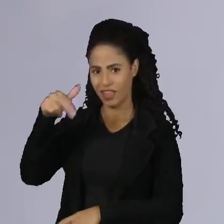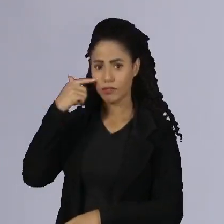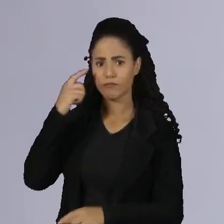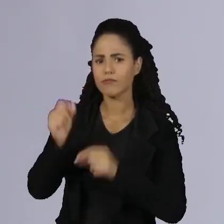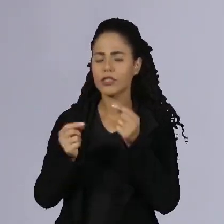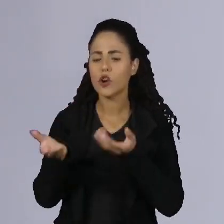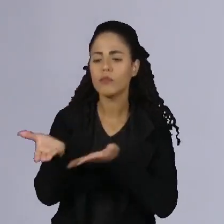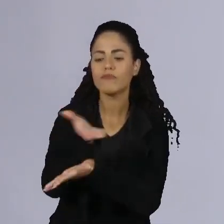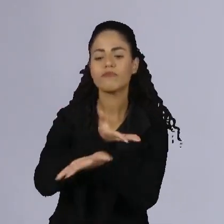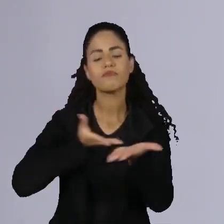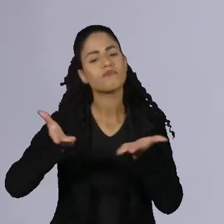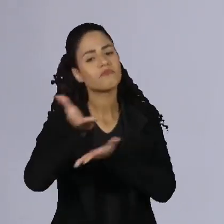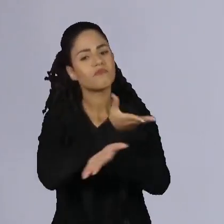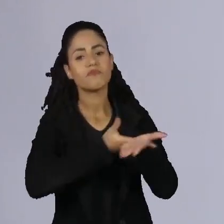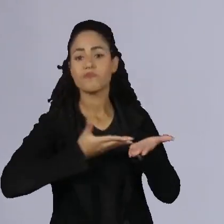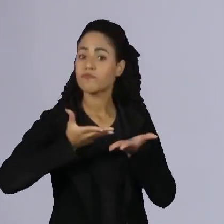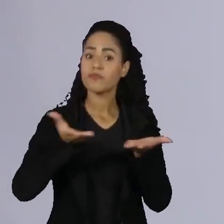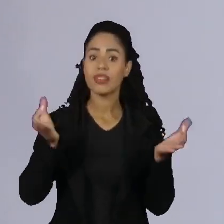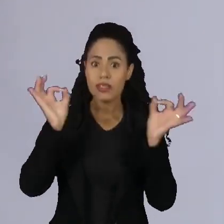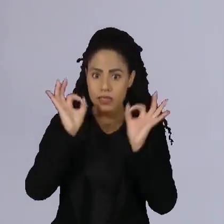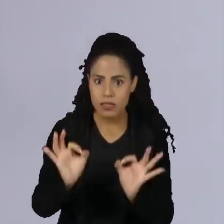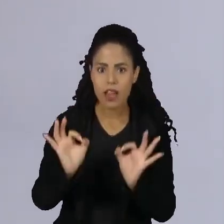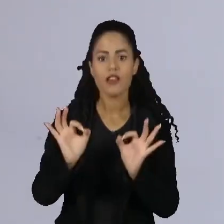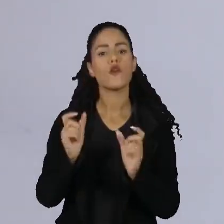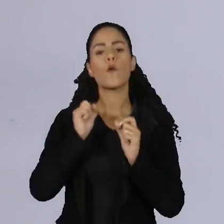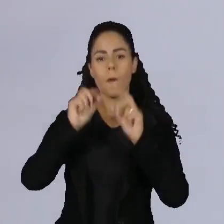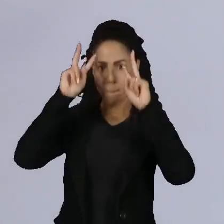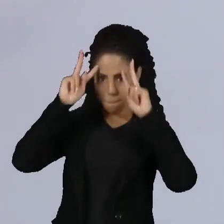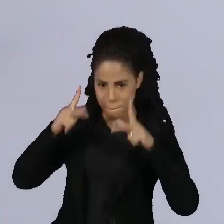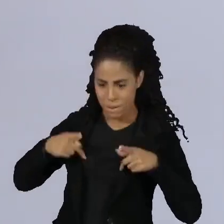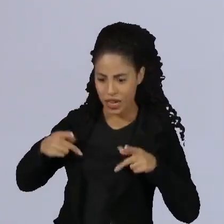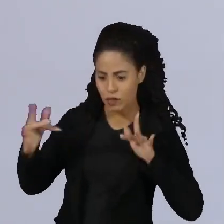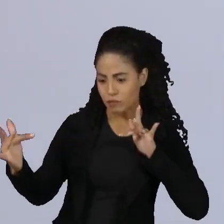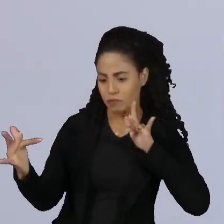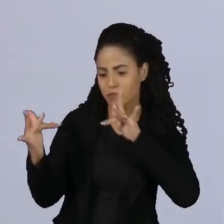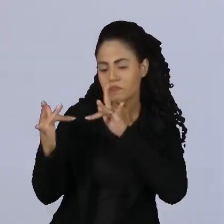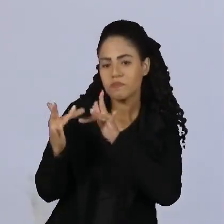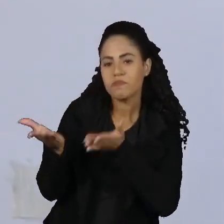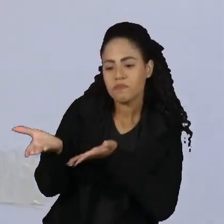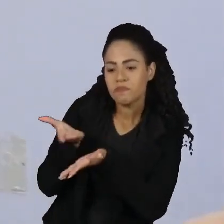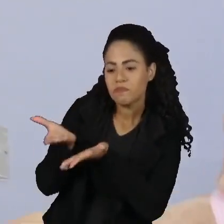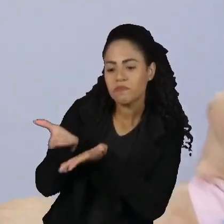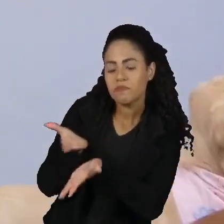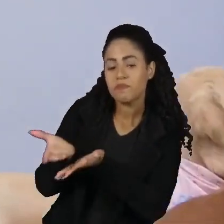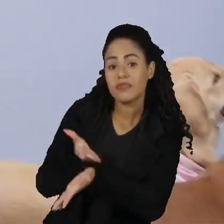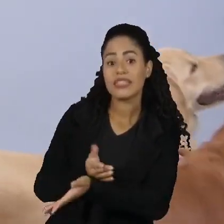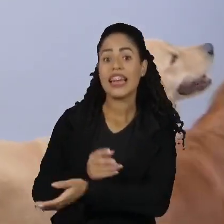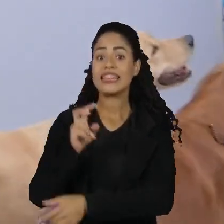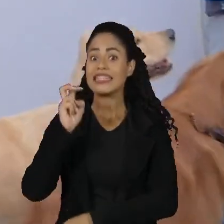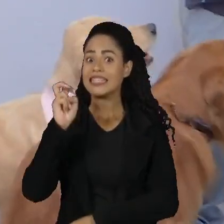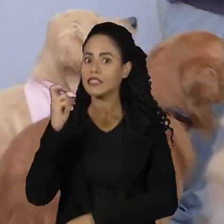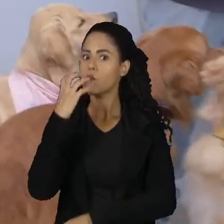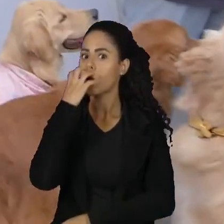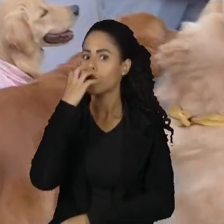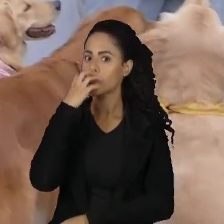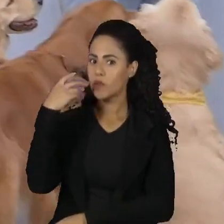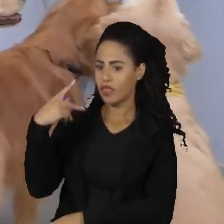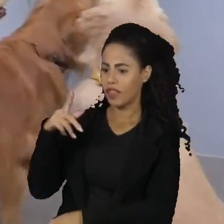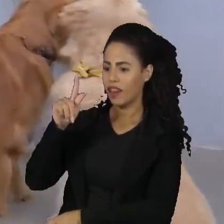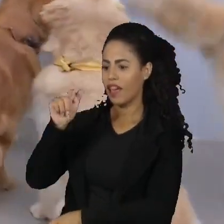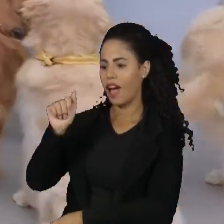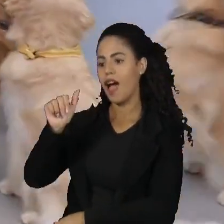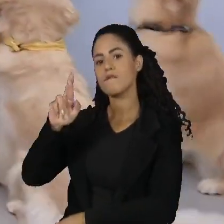socialização com humanos, um traço comum entre os cinco cachorros de Gabriel. Ainda assim,